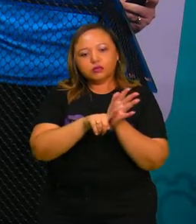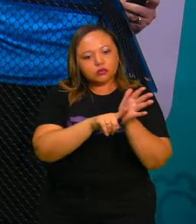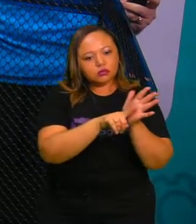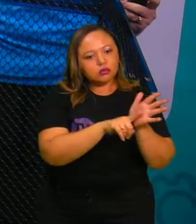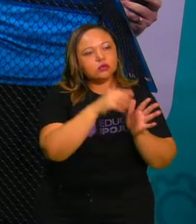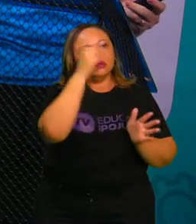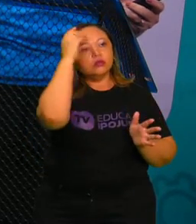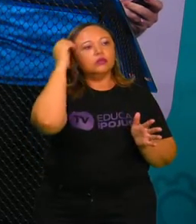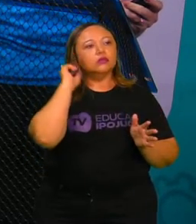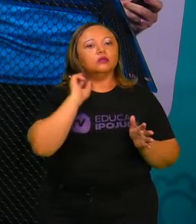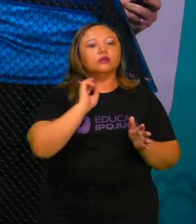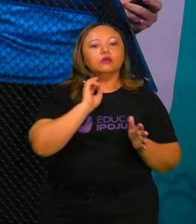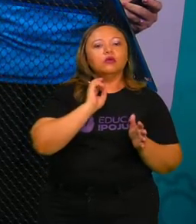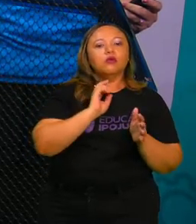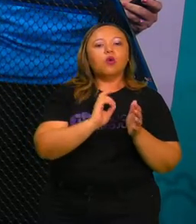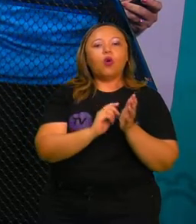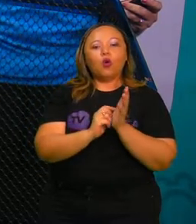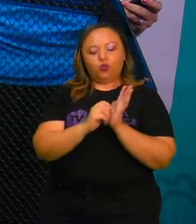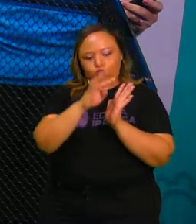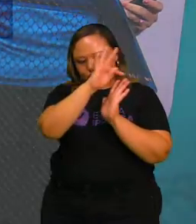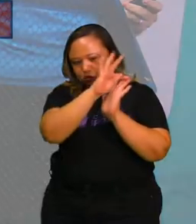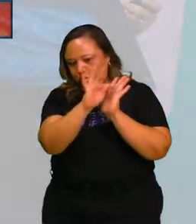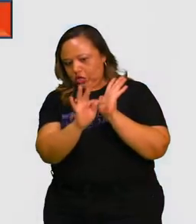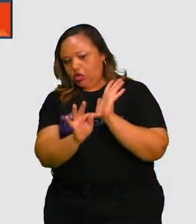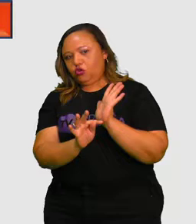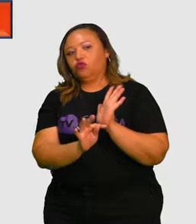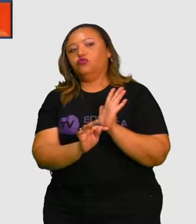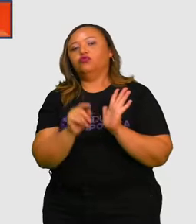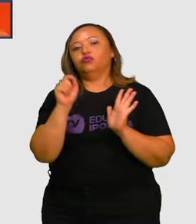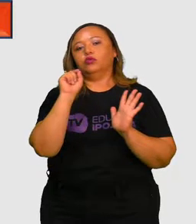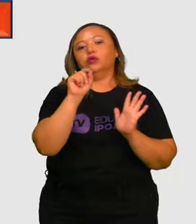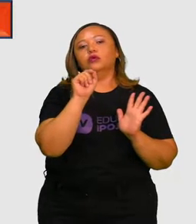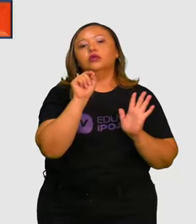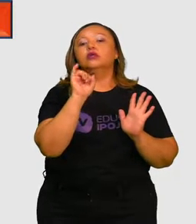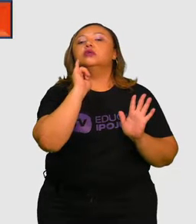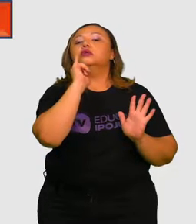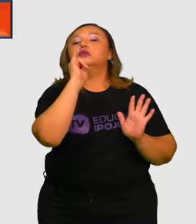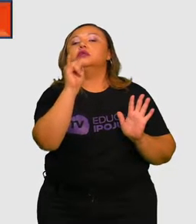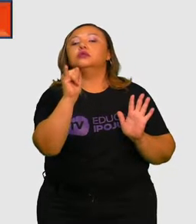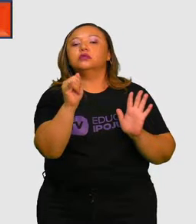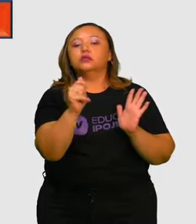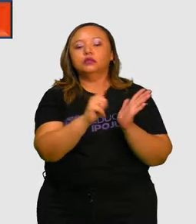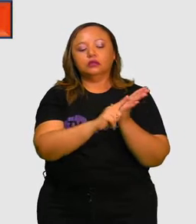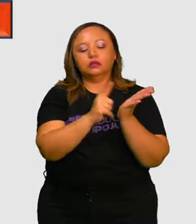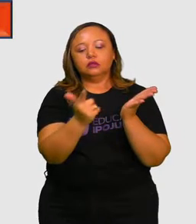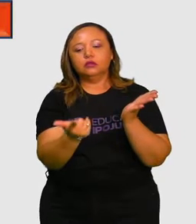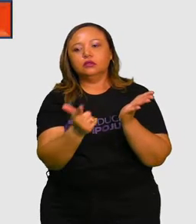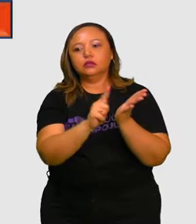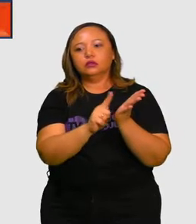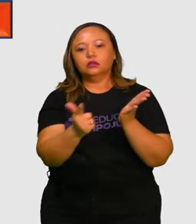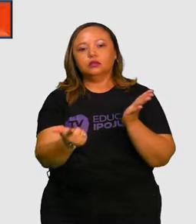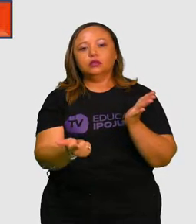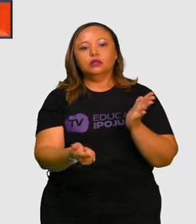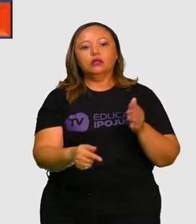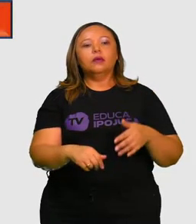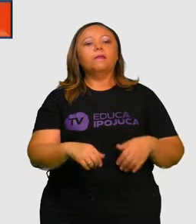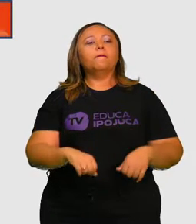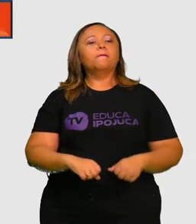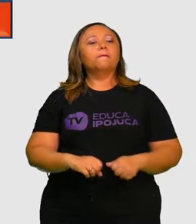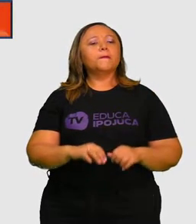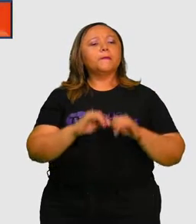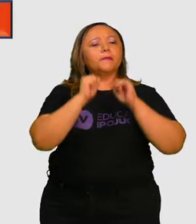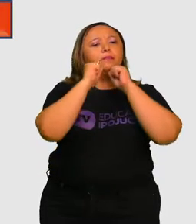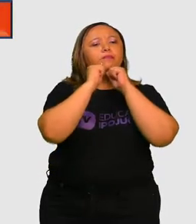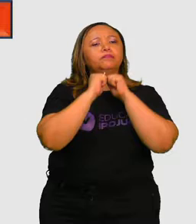aí. Qual é a condição de produção desse texto? Quem foi que disse? O jornal, Correio Brasiliense. Para quem?